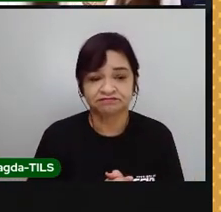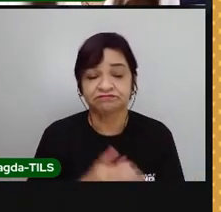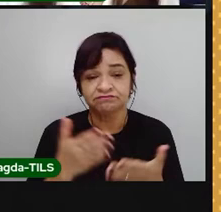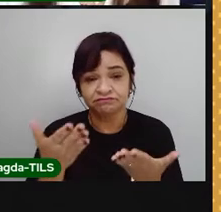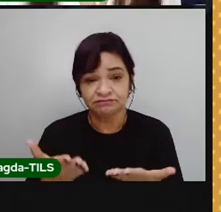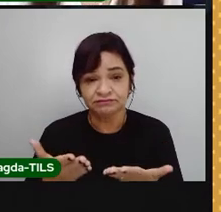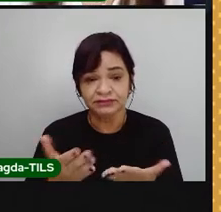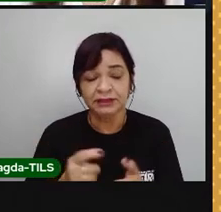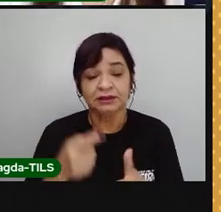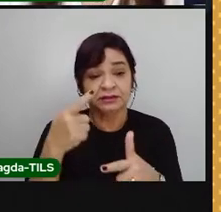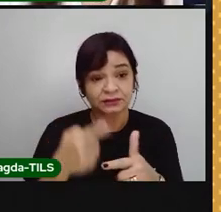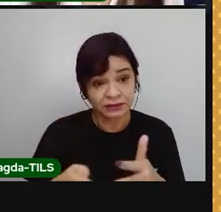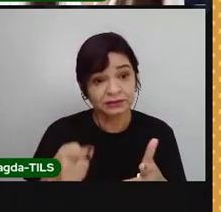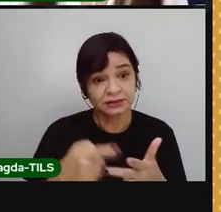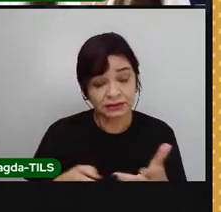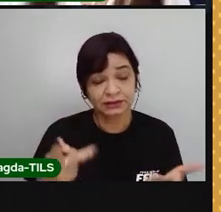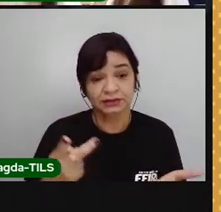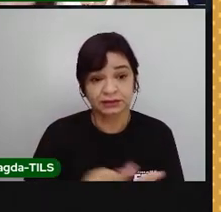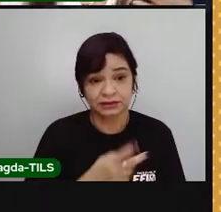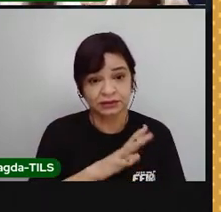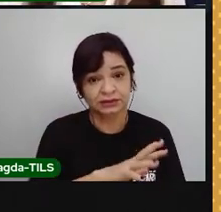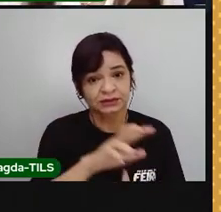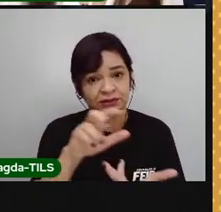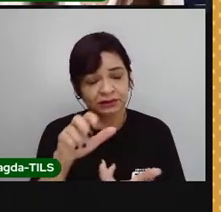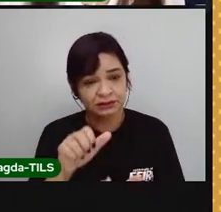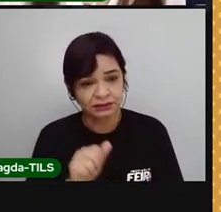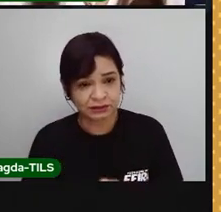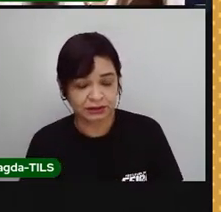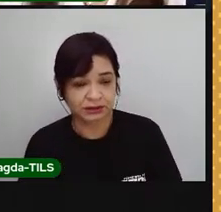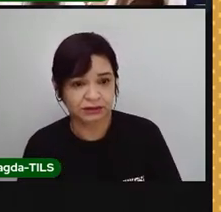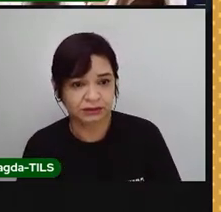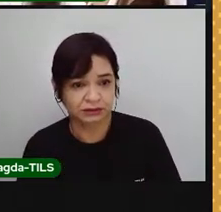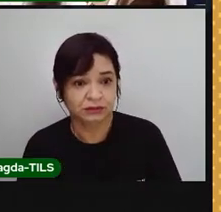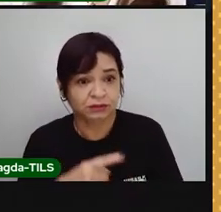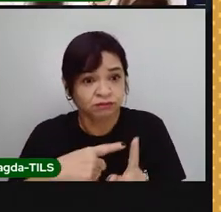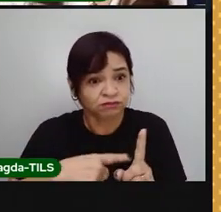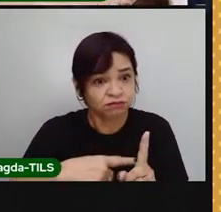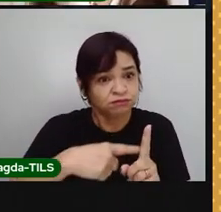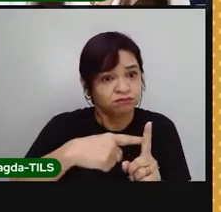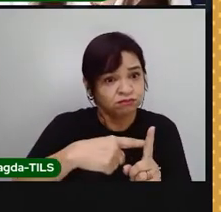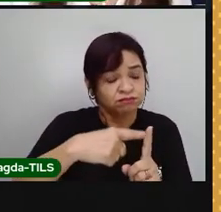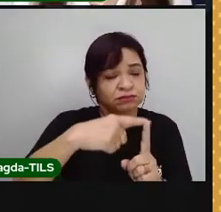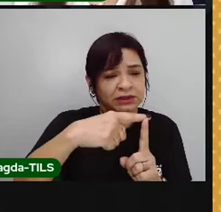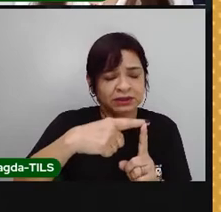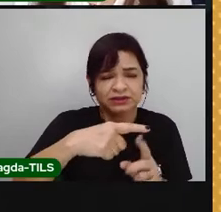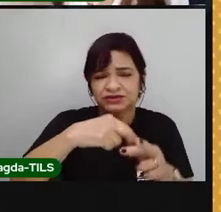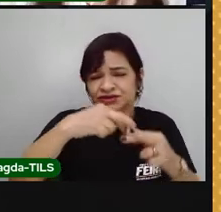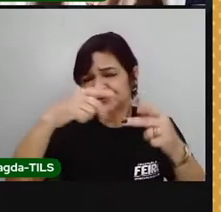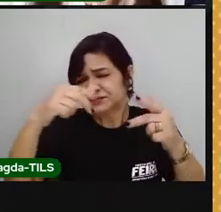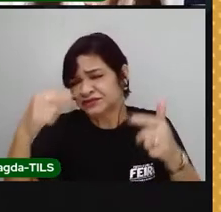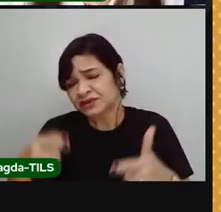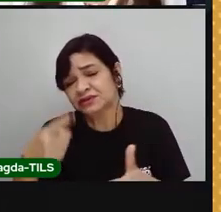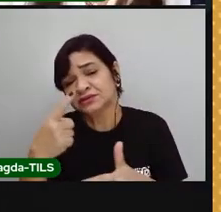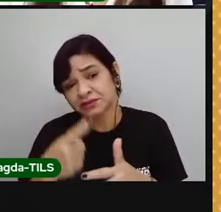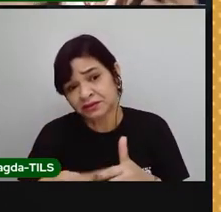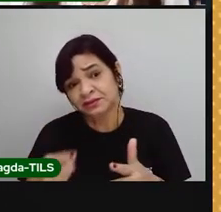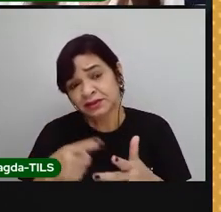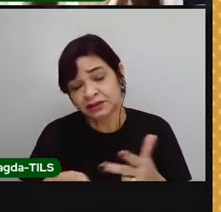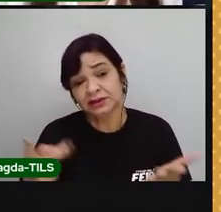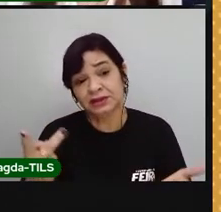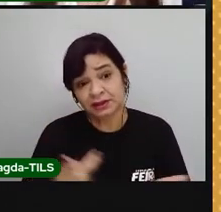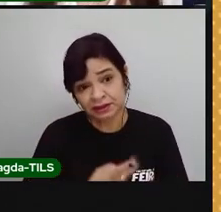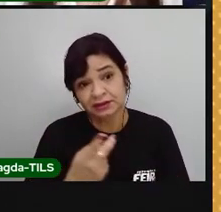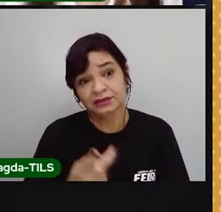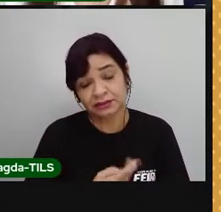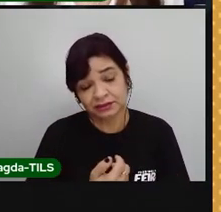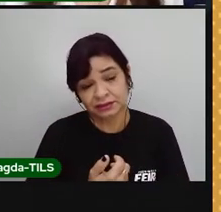aquecimento global aqui na Terra. Então, a temperatura do planeta aumenta, mas vem um bando de processos junto com ela. Muita coisa